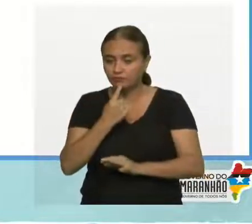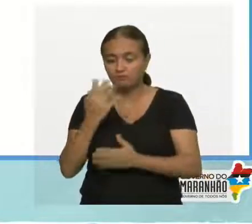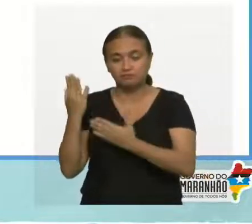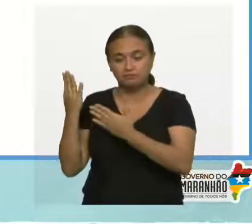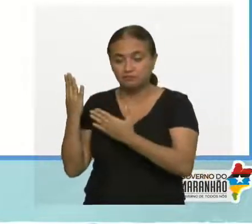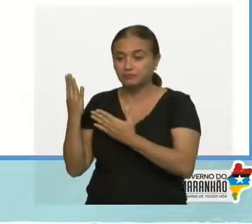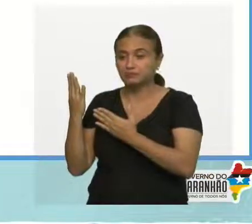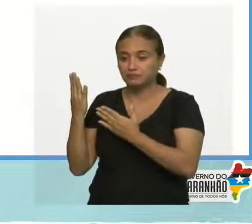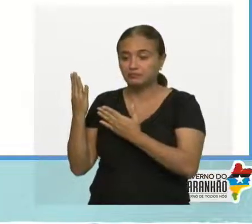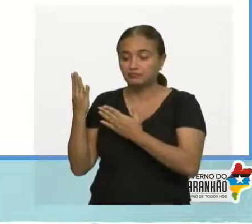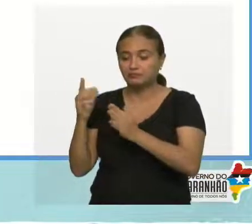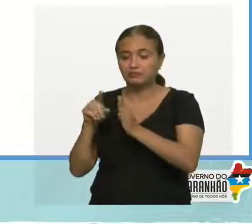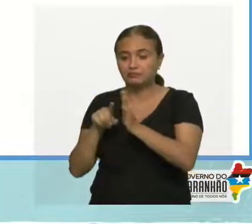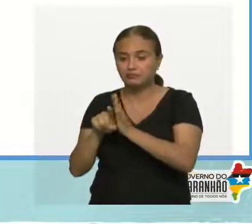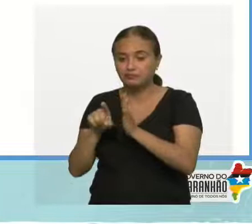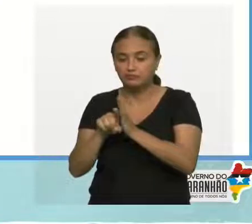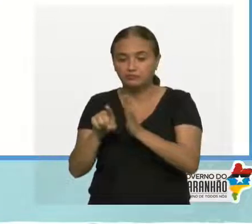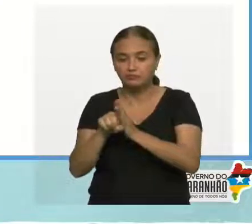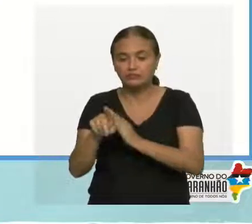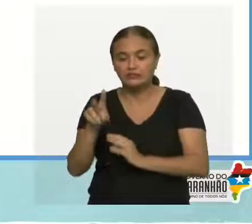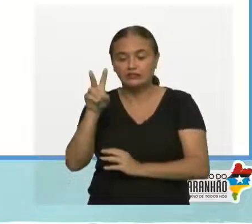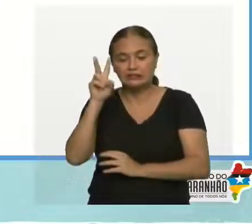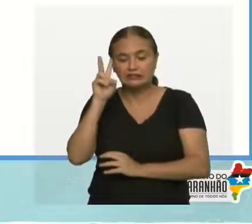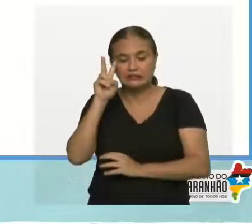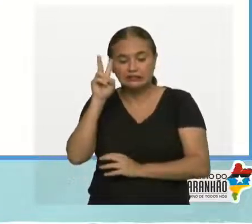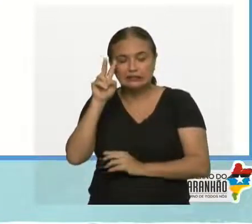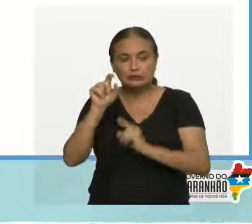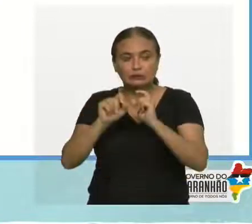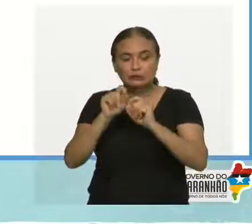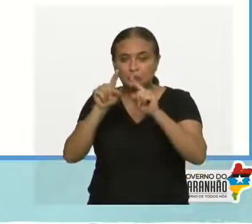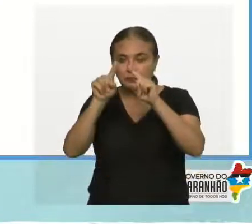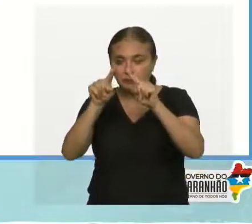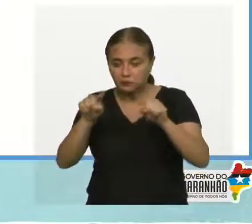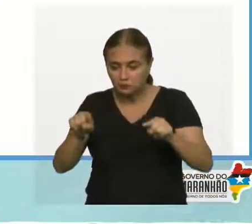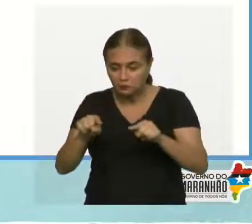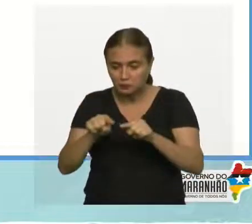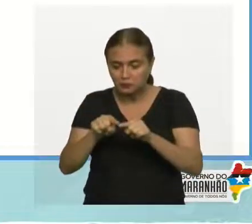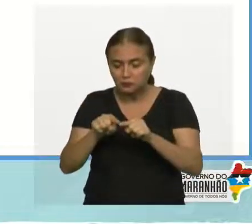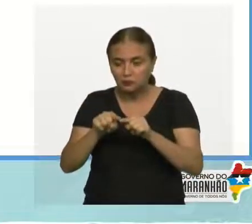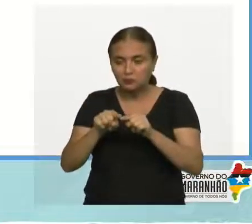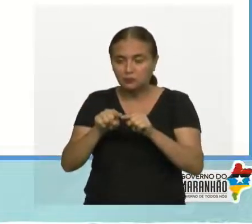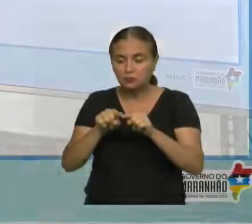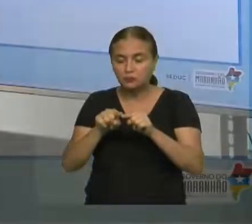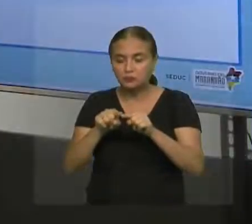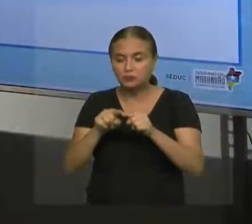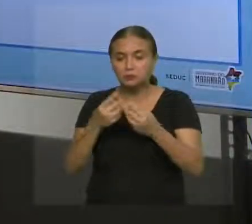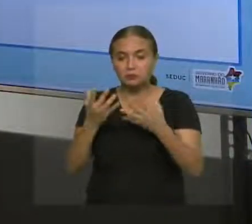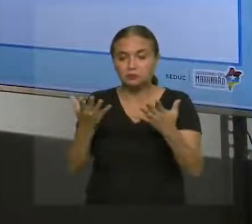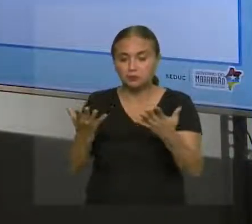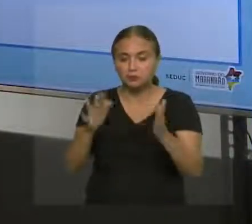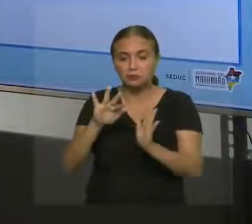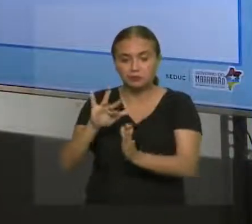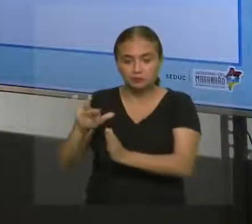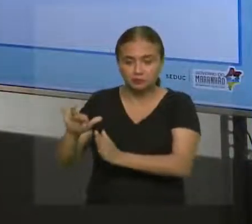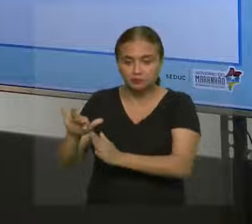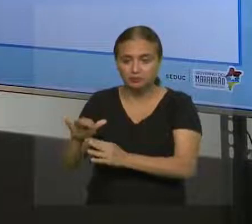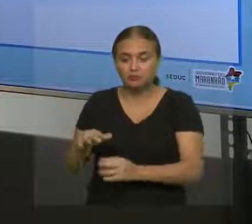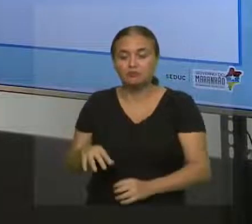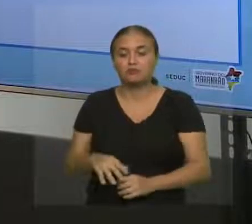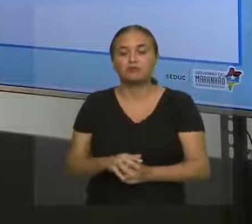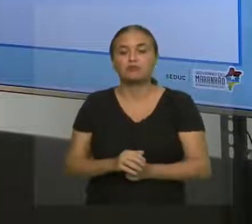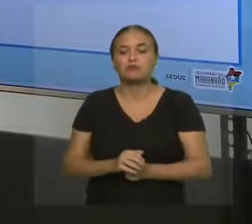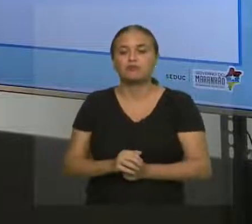questões elas nos levam para triângulos e retângulos. Então, por exemplo, eu quero saber quanto é que está isso aqui, que é o meu resultante.